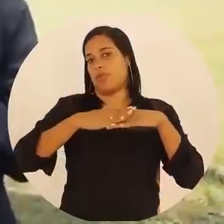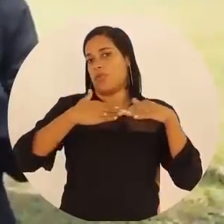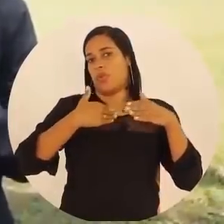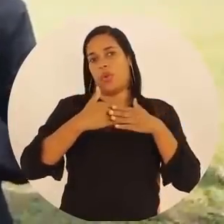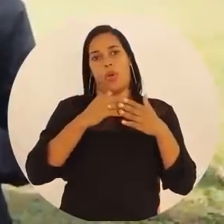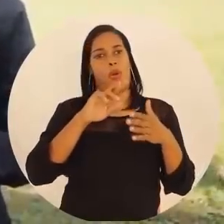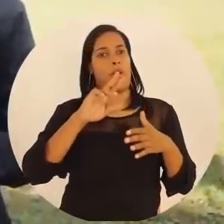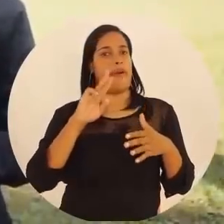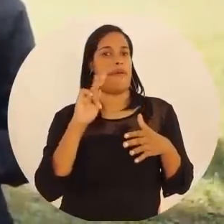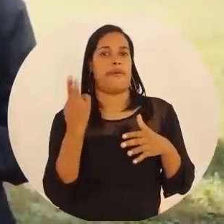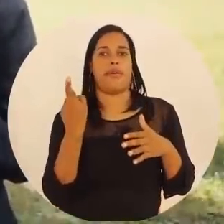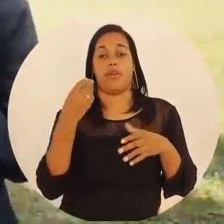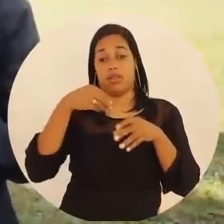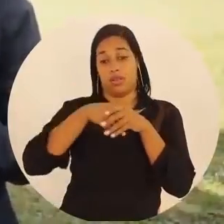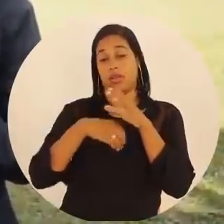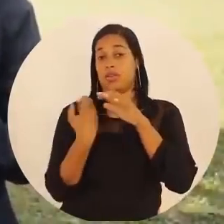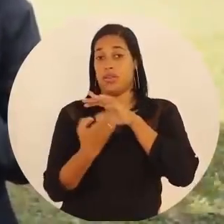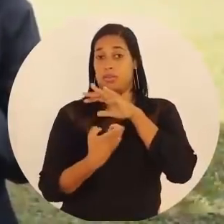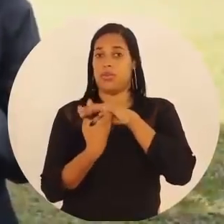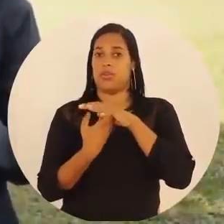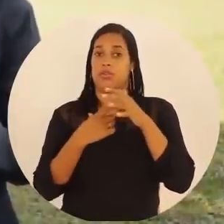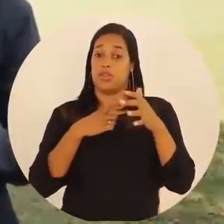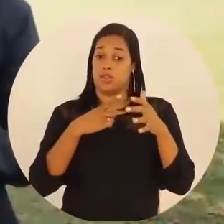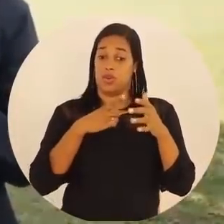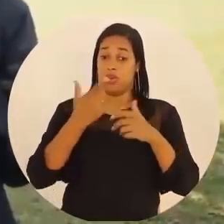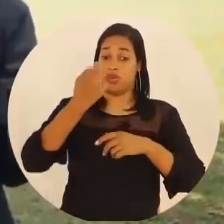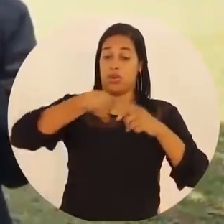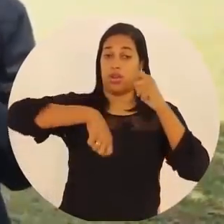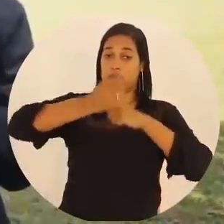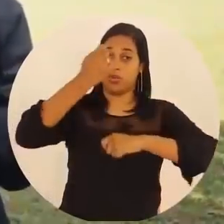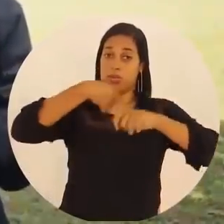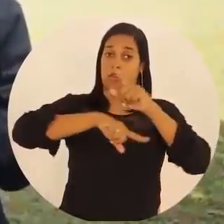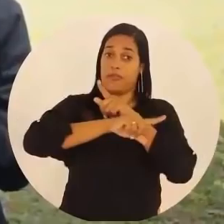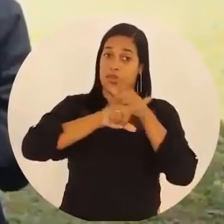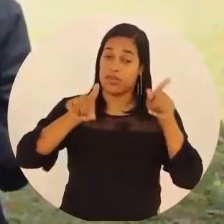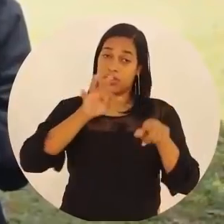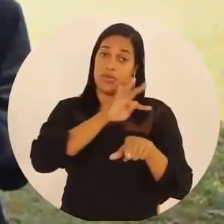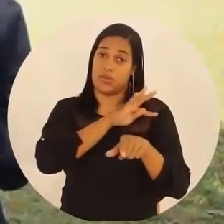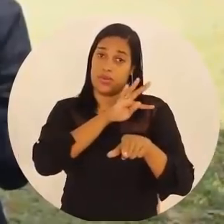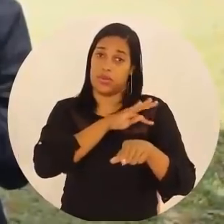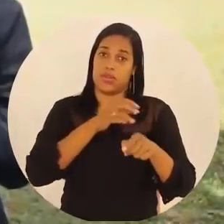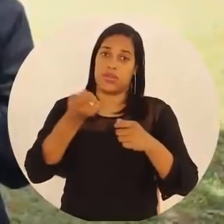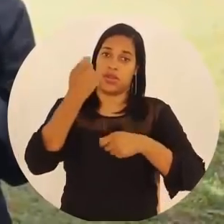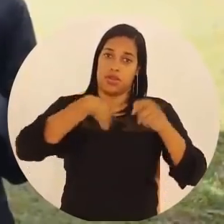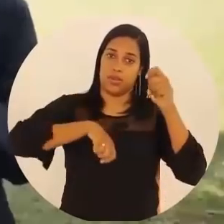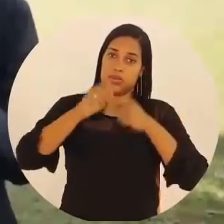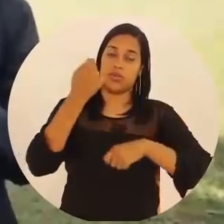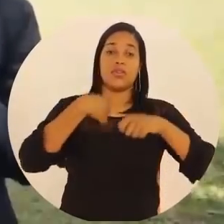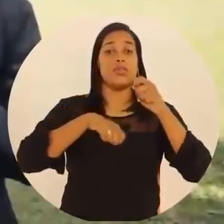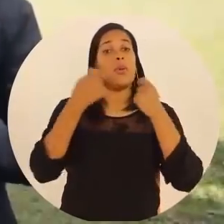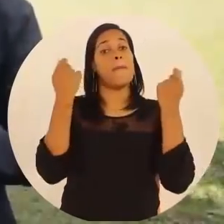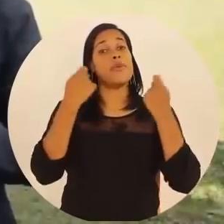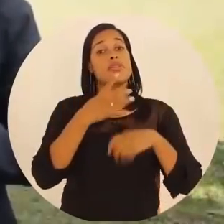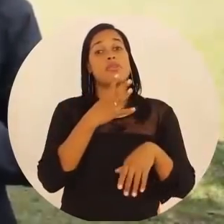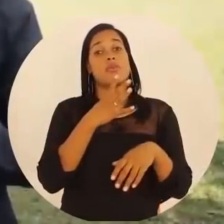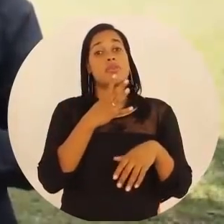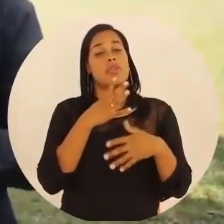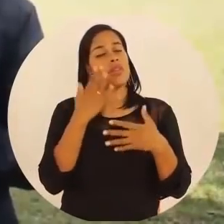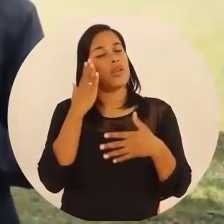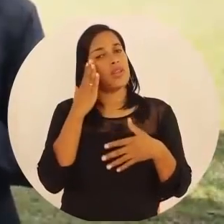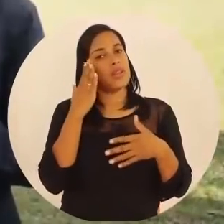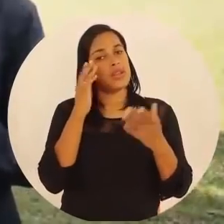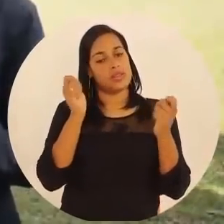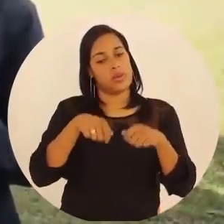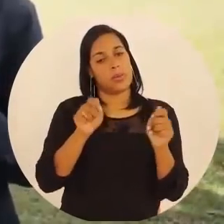qualquer recurso da empresa e nós, como administradores, vocês, como técnicos em administração, precisam reconhecer